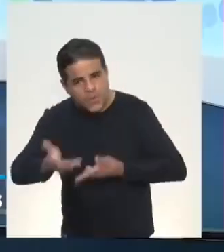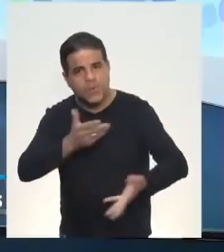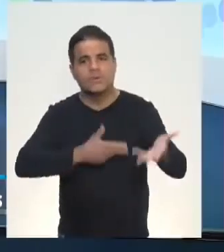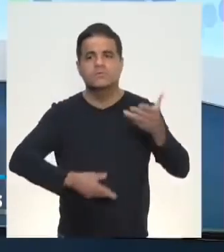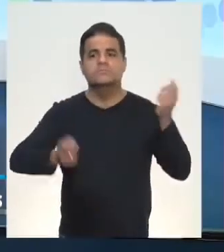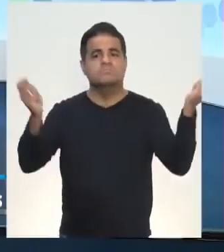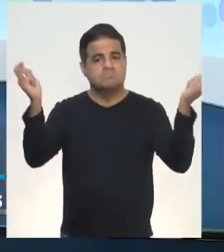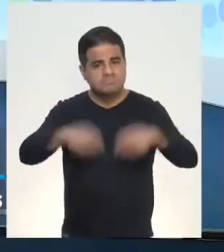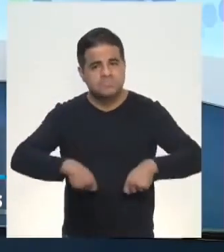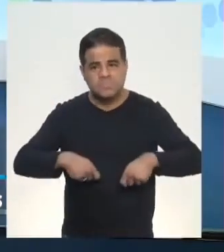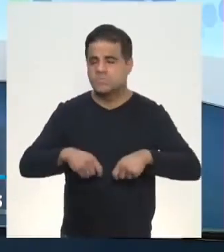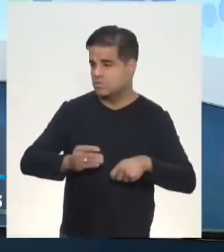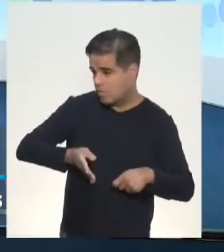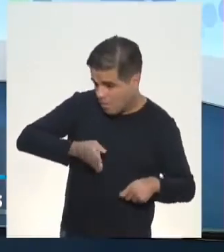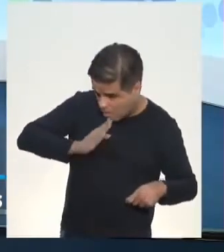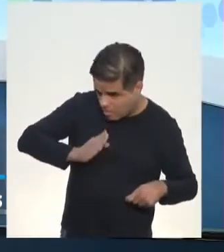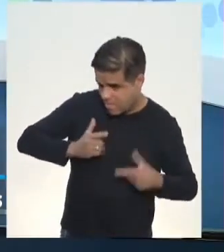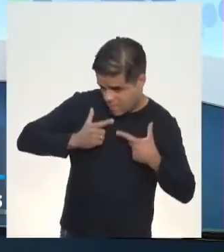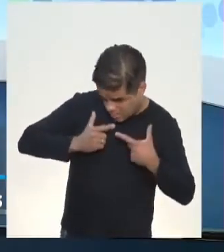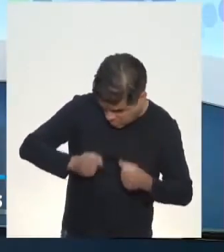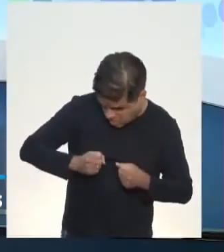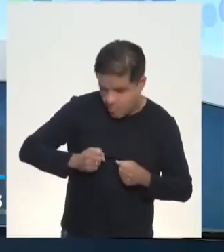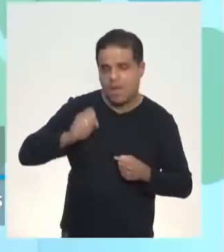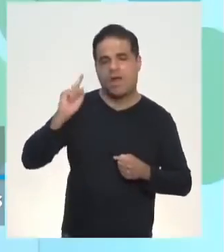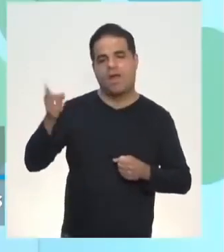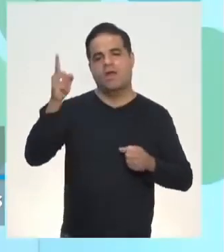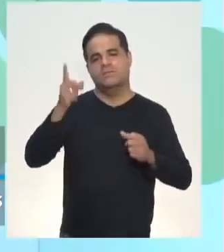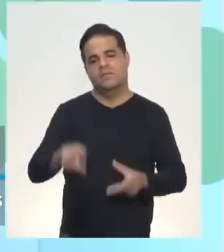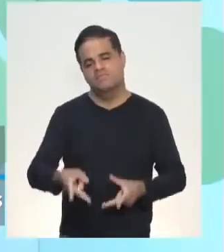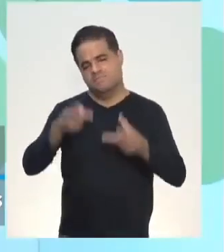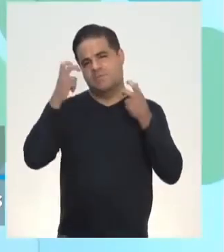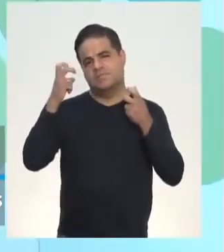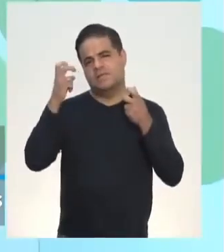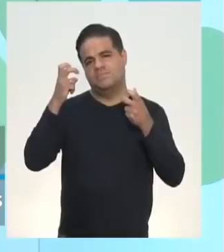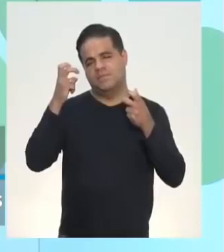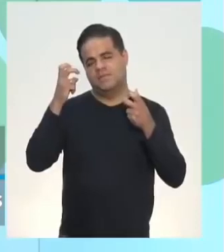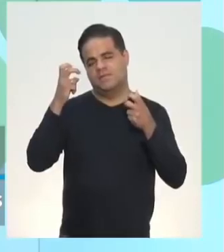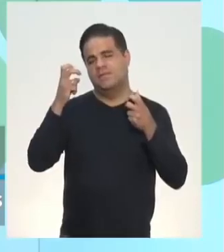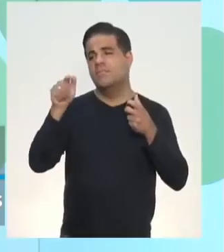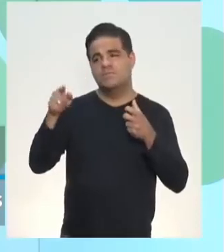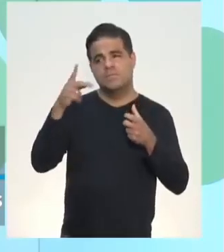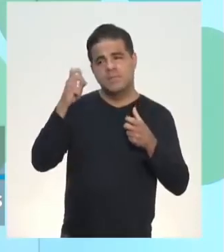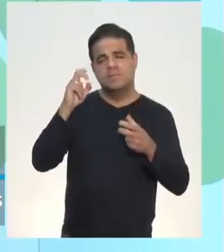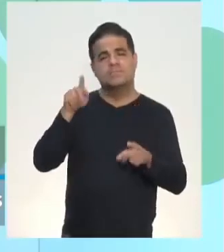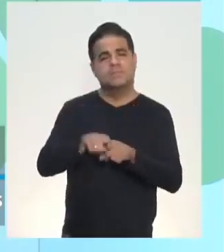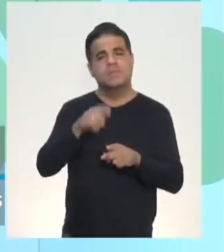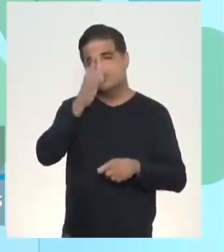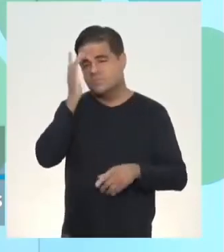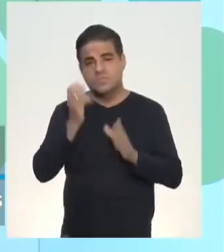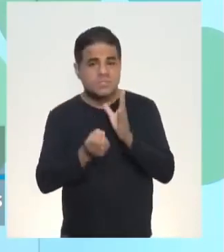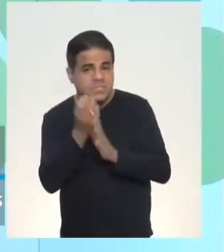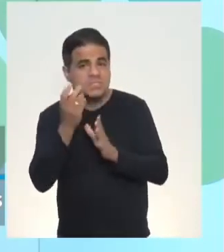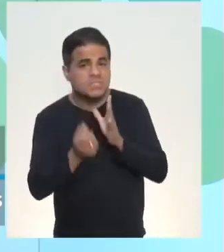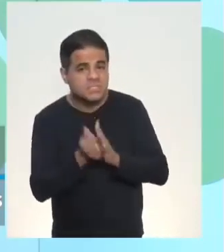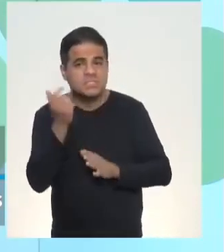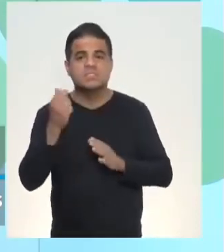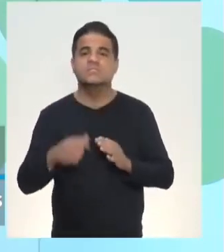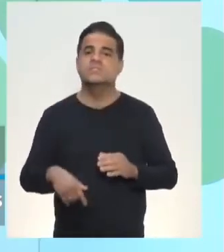assim, a gente pode, quando você conhece bem a língua, você percebe as brechas. Mas você também percebe que as pessoas criam brechas